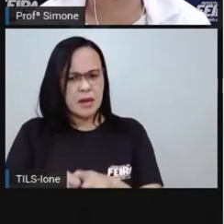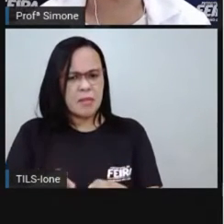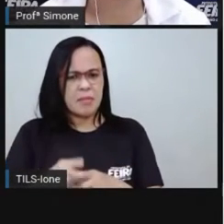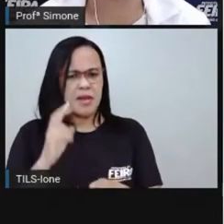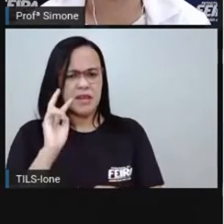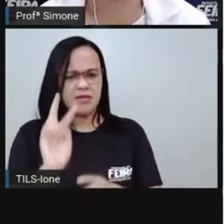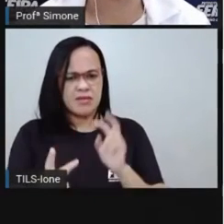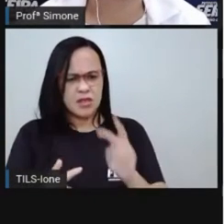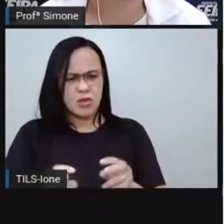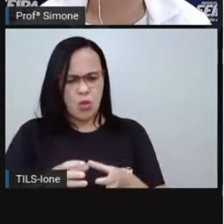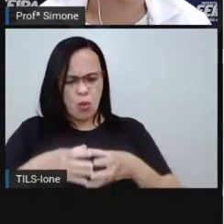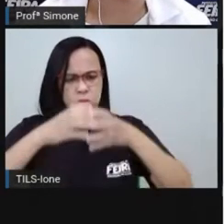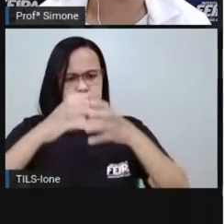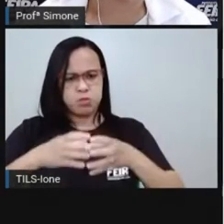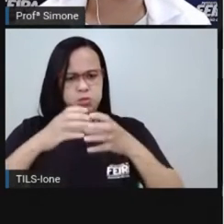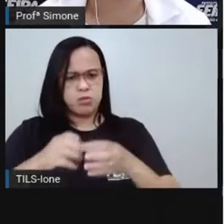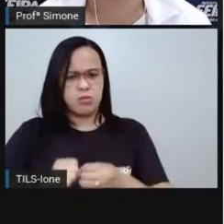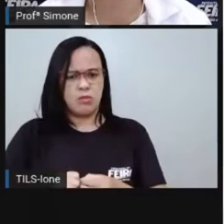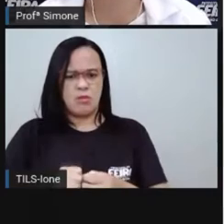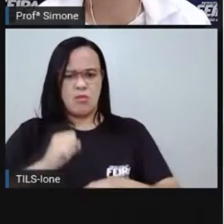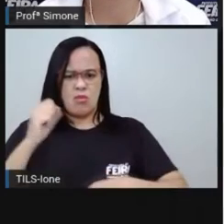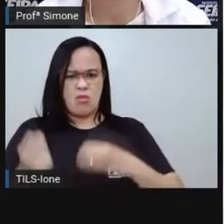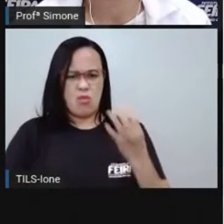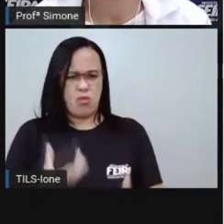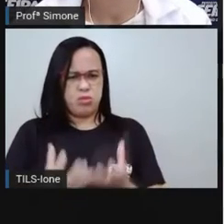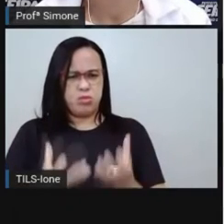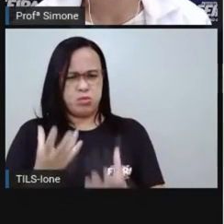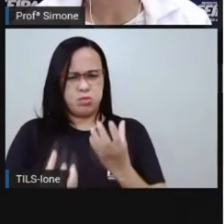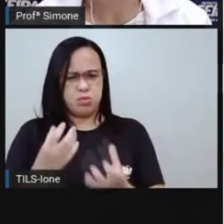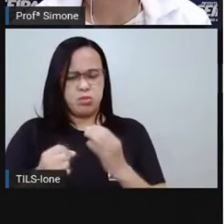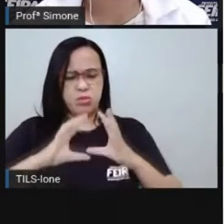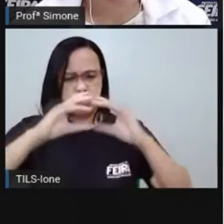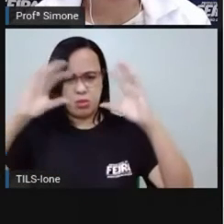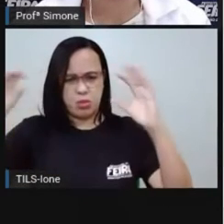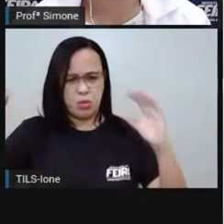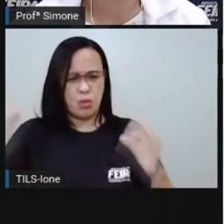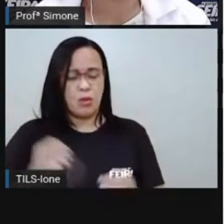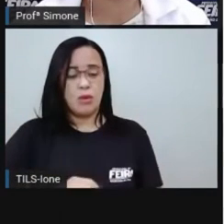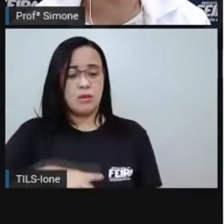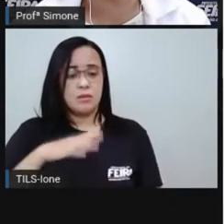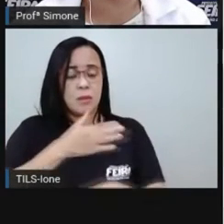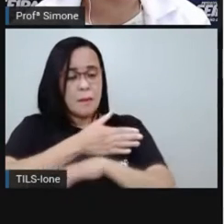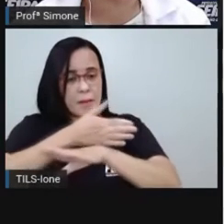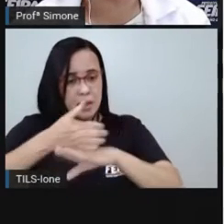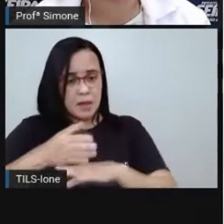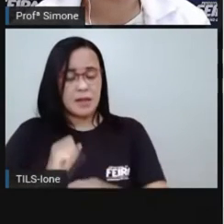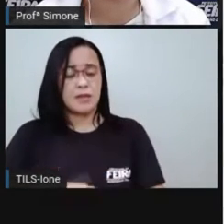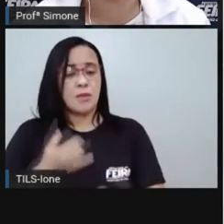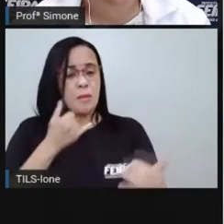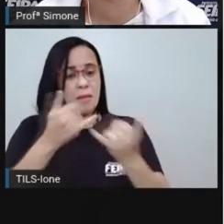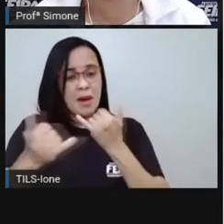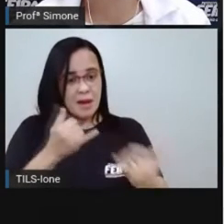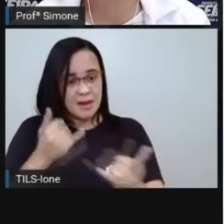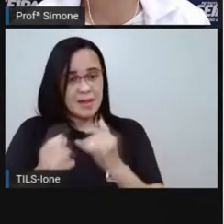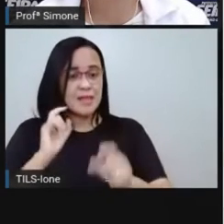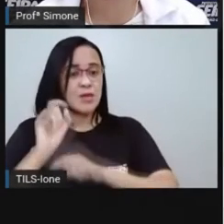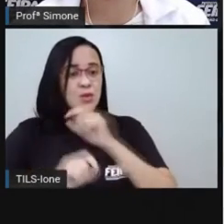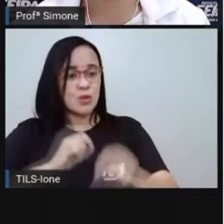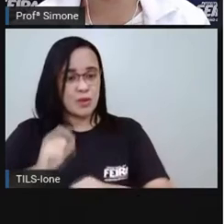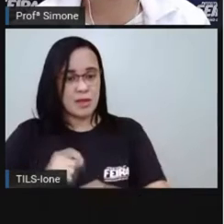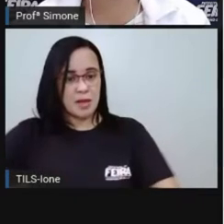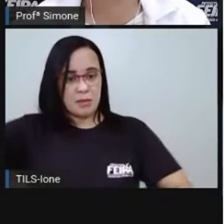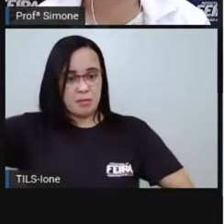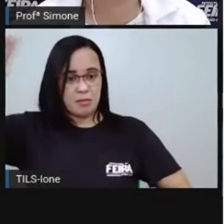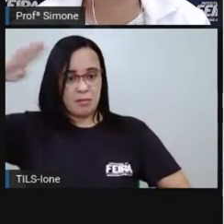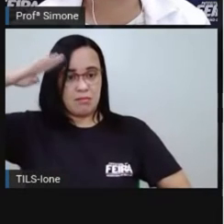salva de tiros, por isso a fumaça. Parece uma parada militar, não isso? Como se os